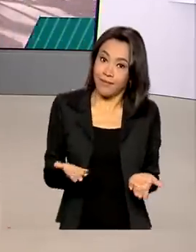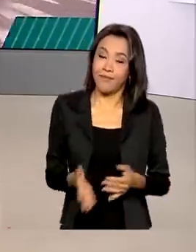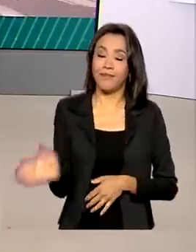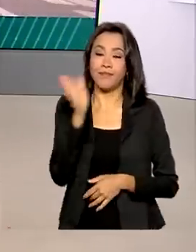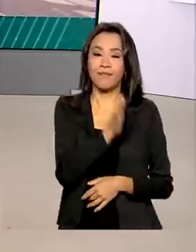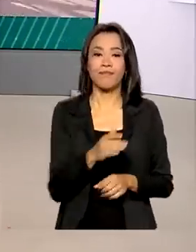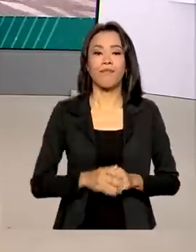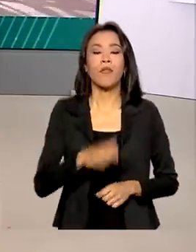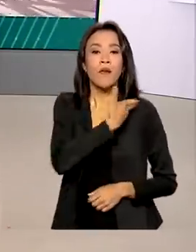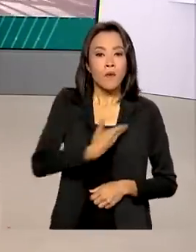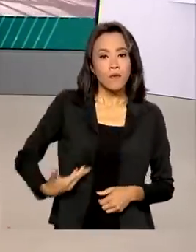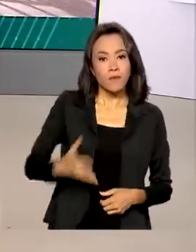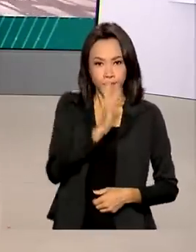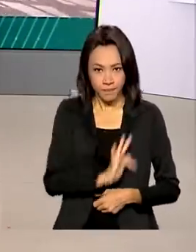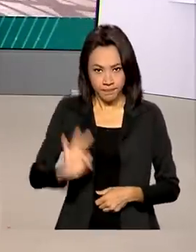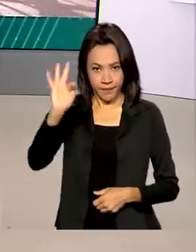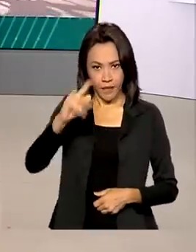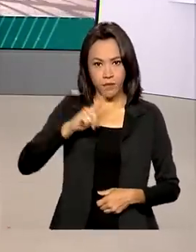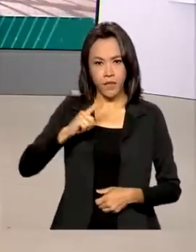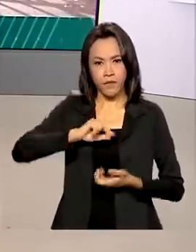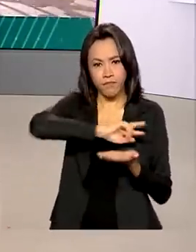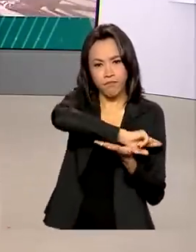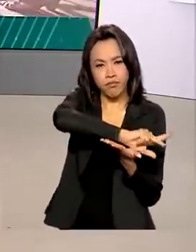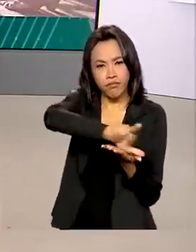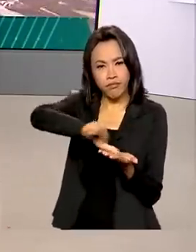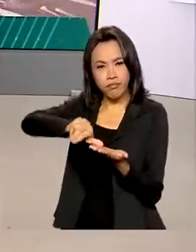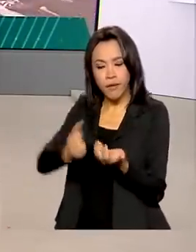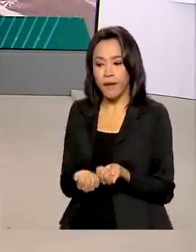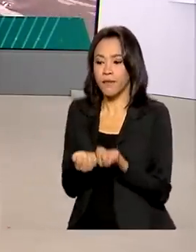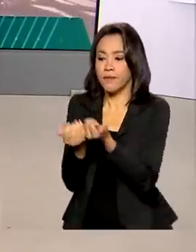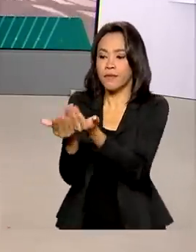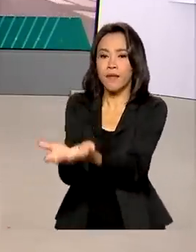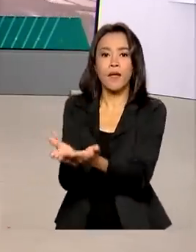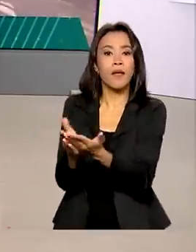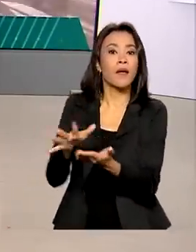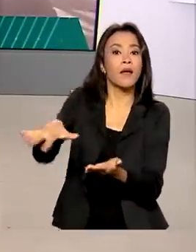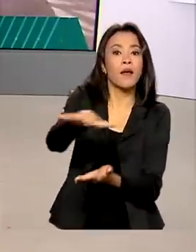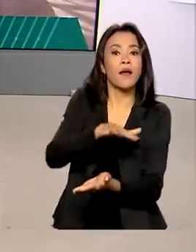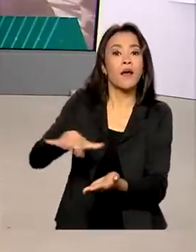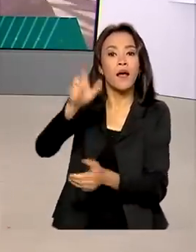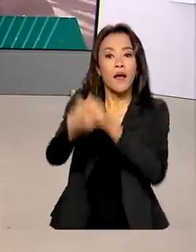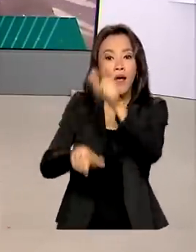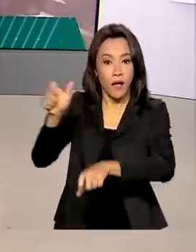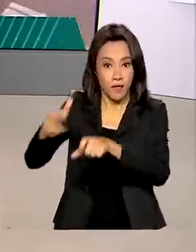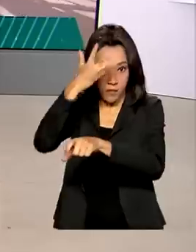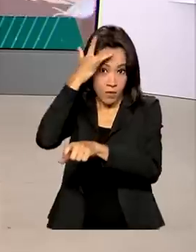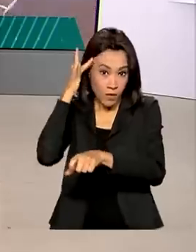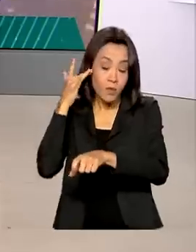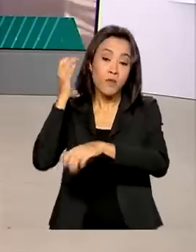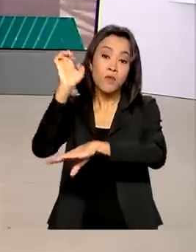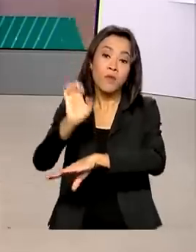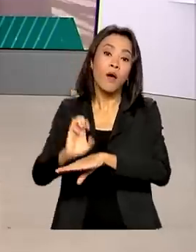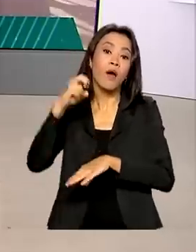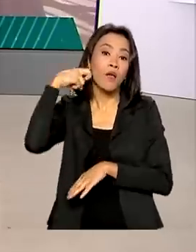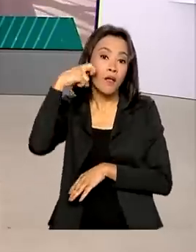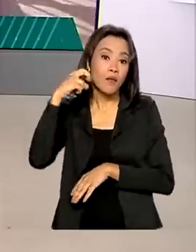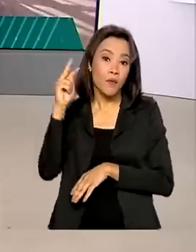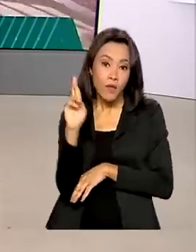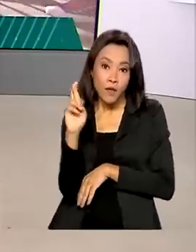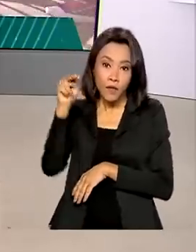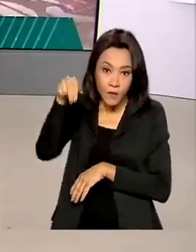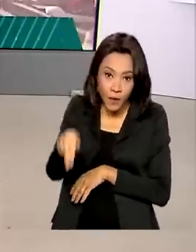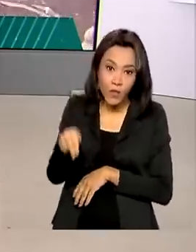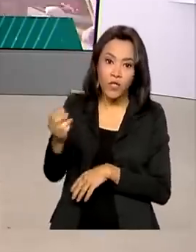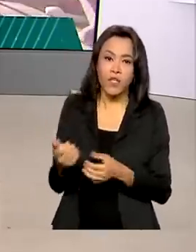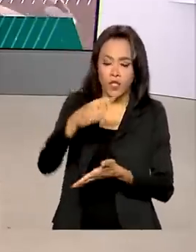governo federal realizou uma série de entregas à população do Rio Grande do Norte. Além de títulos de terra e obras de saneamento, foram